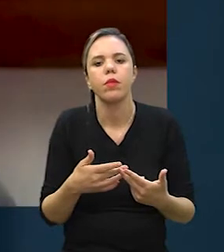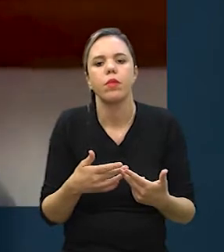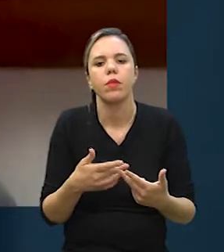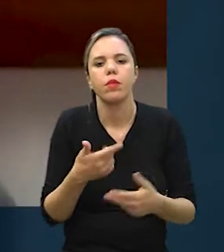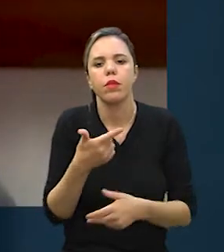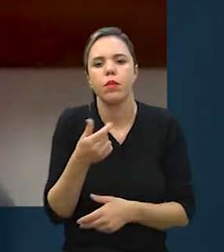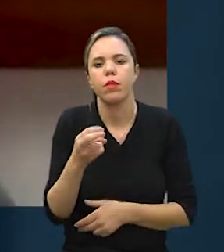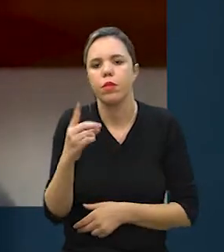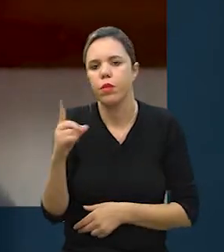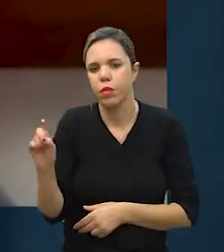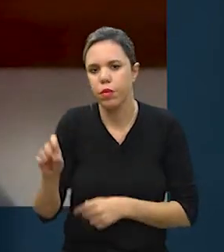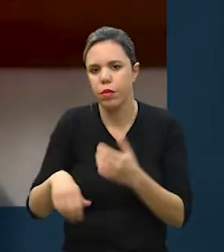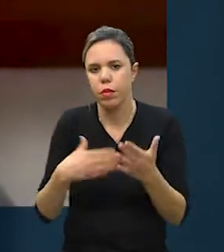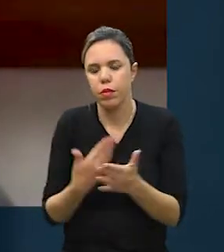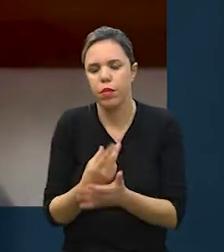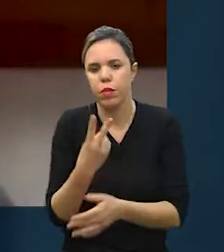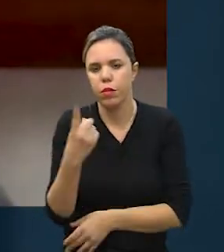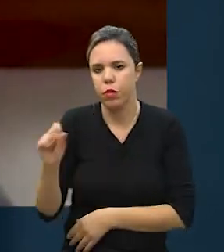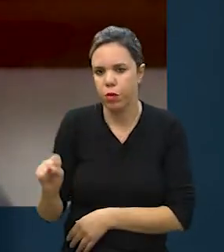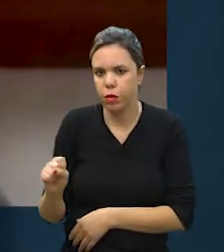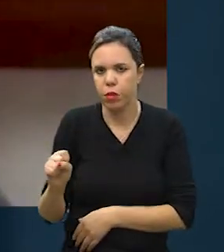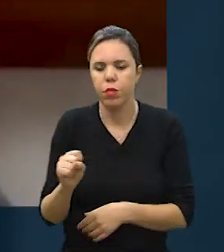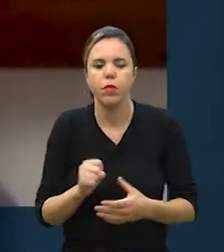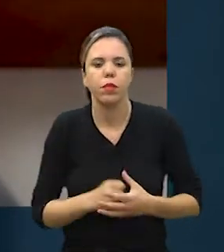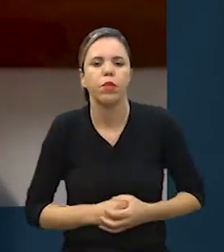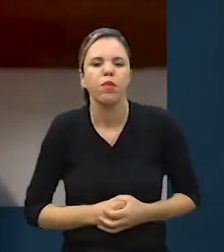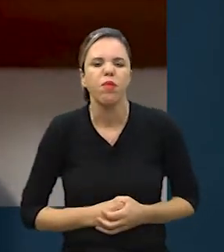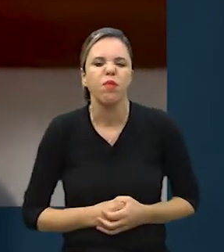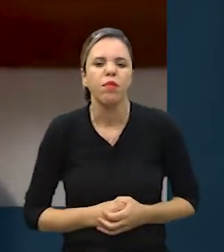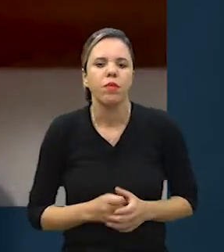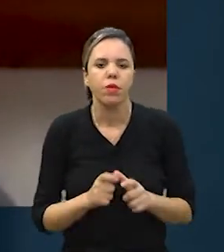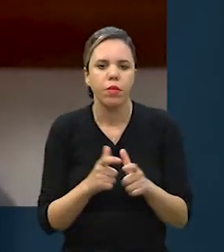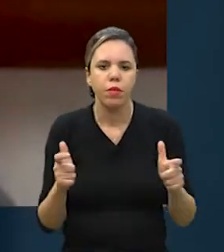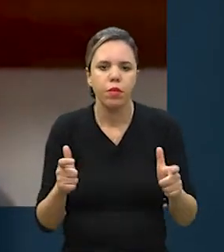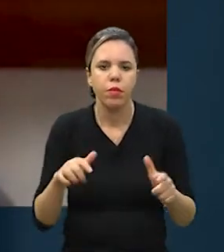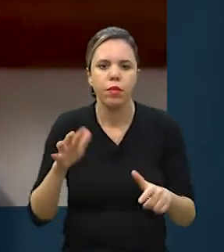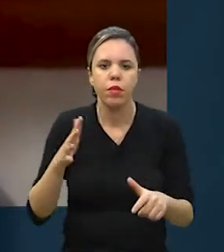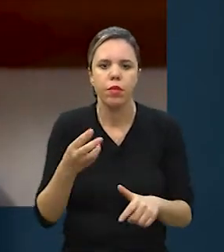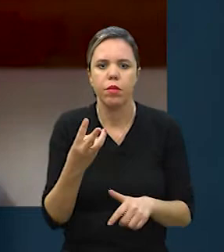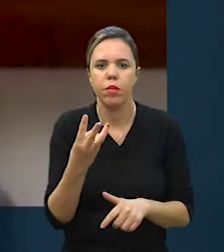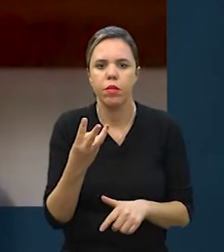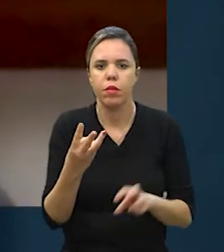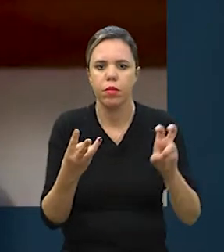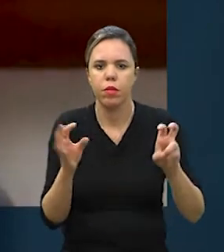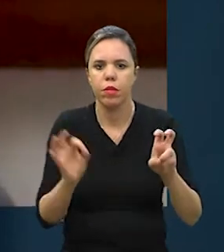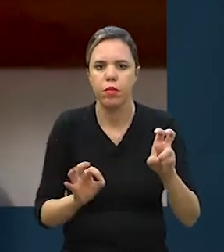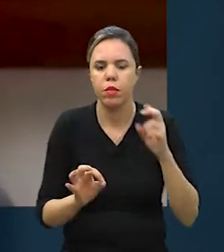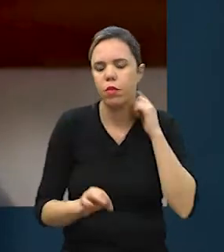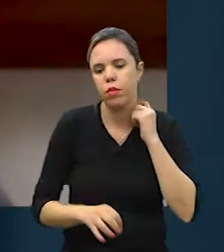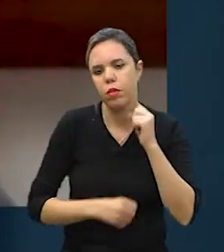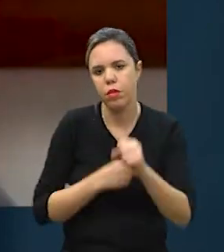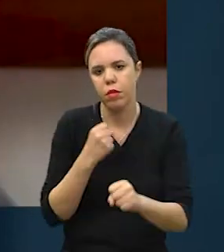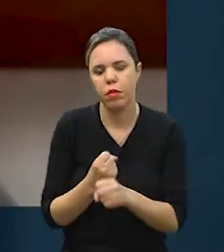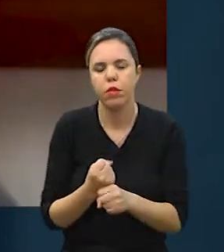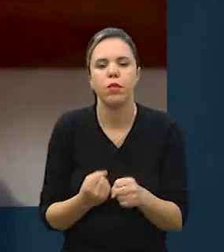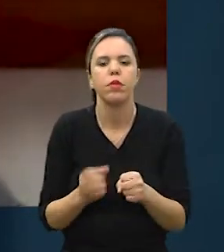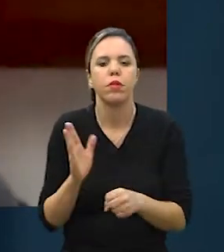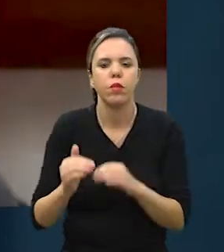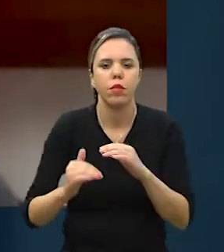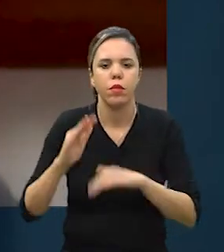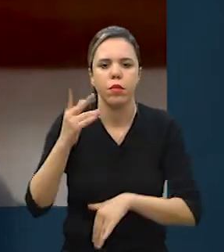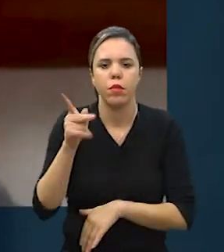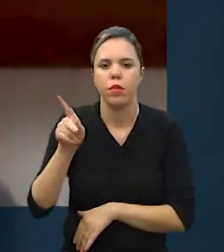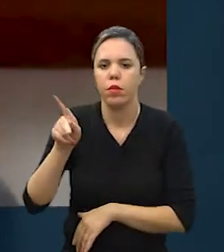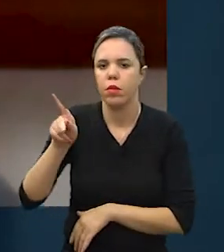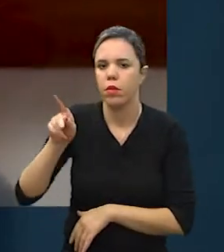2015 a 2018, ela crescia por volta de 3% a 5% ao ano, o que já é